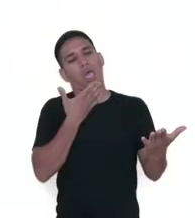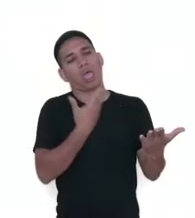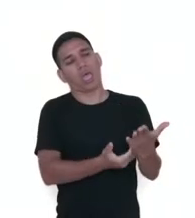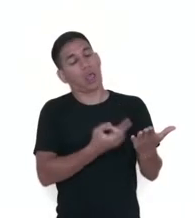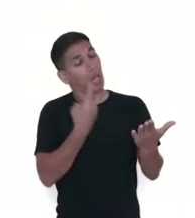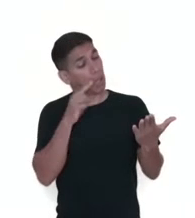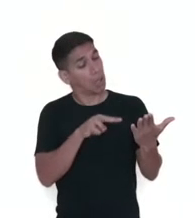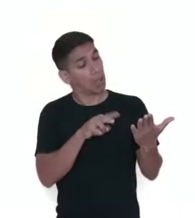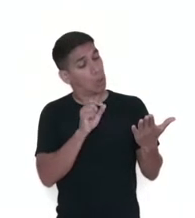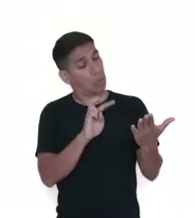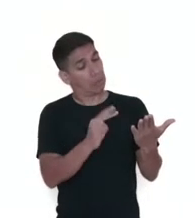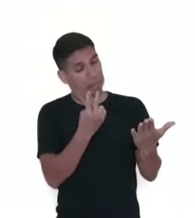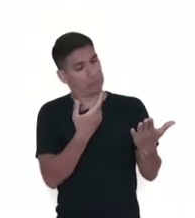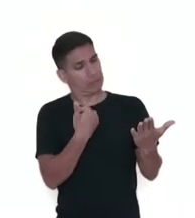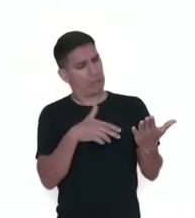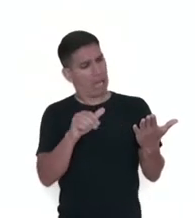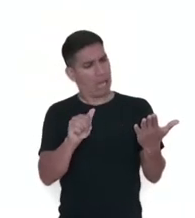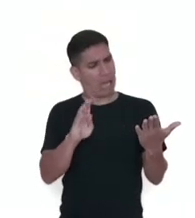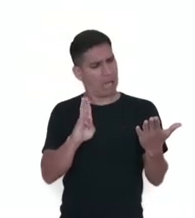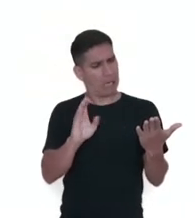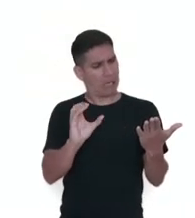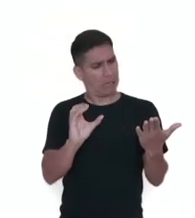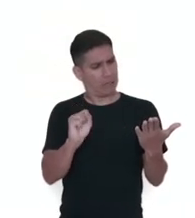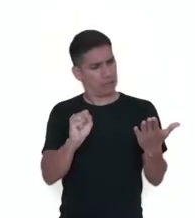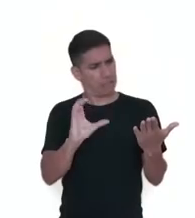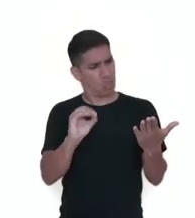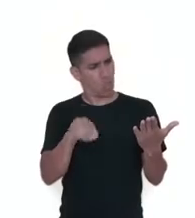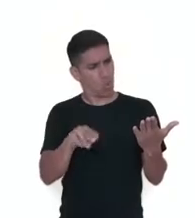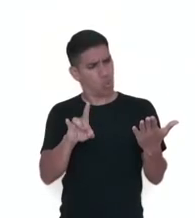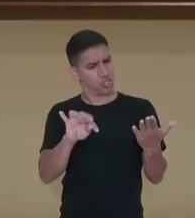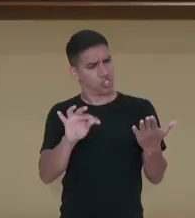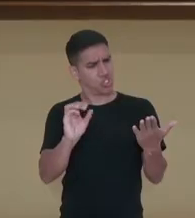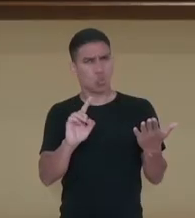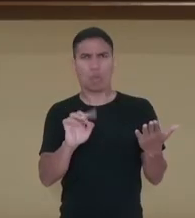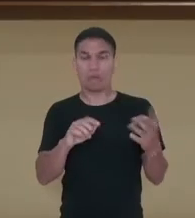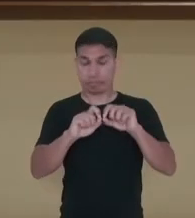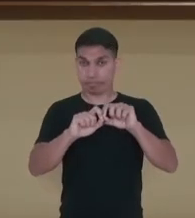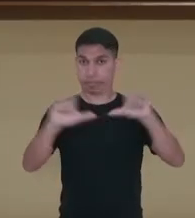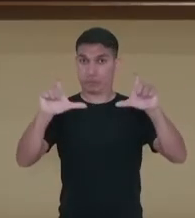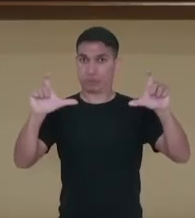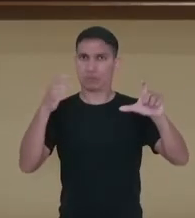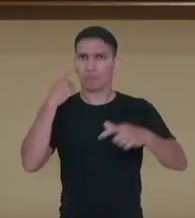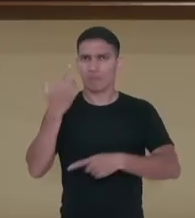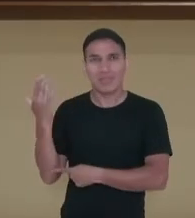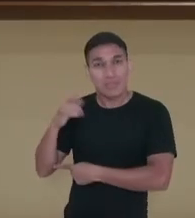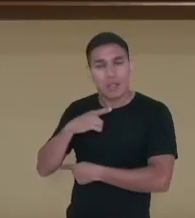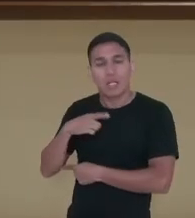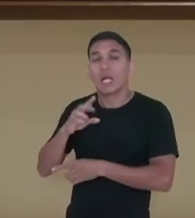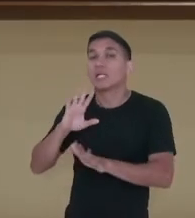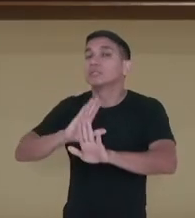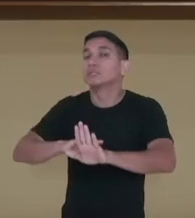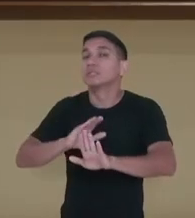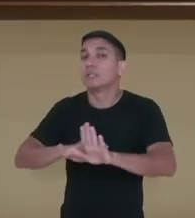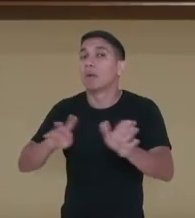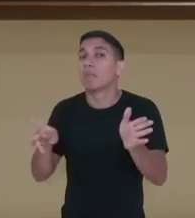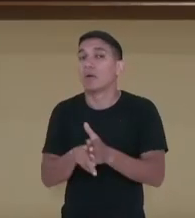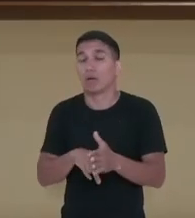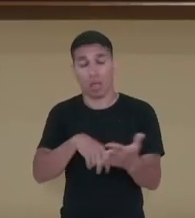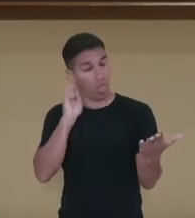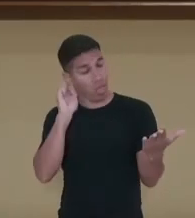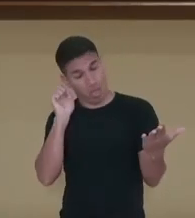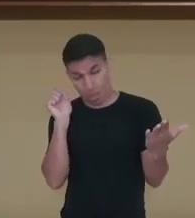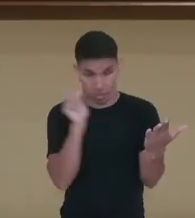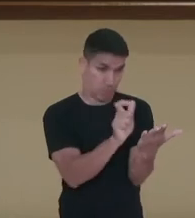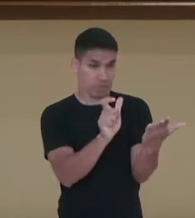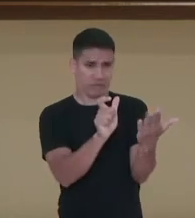focando-me, abescôndito. Essa palavra está em letra maiúscula, para indicar que ele tropeçou nela, que